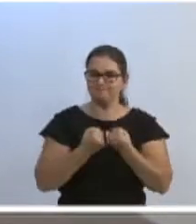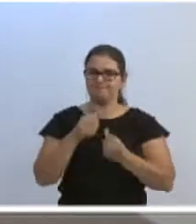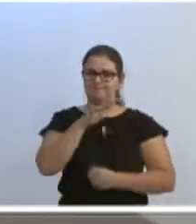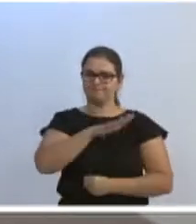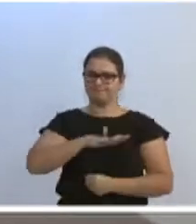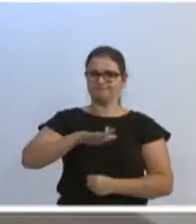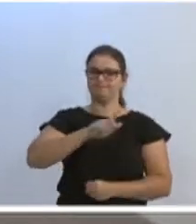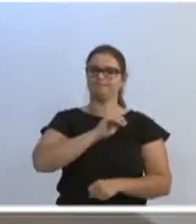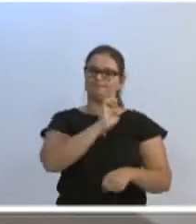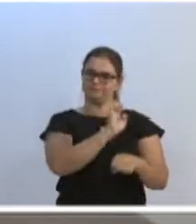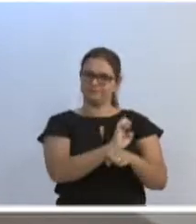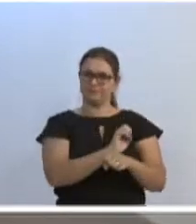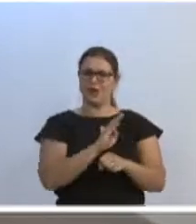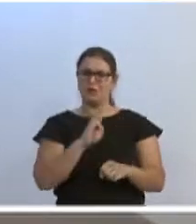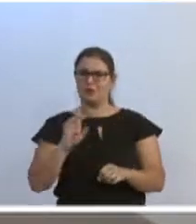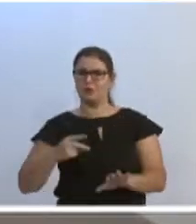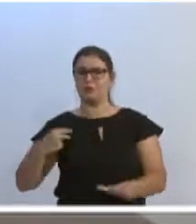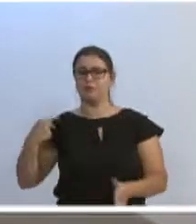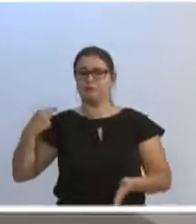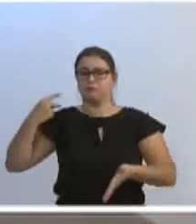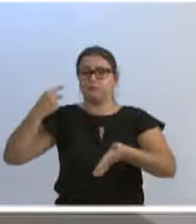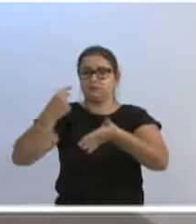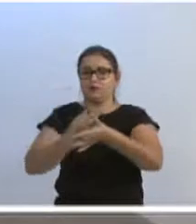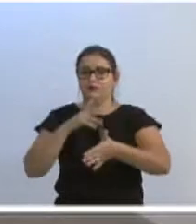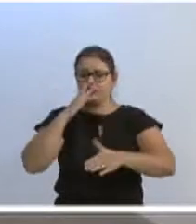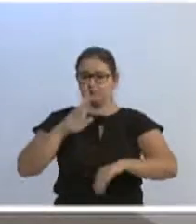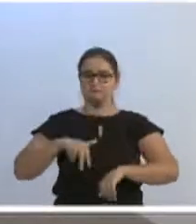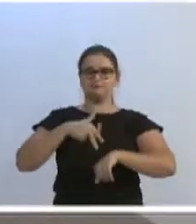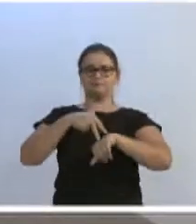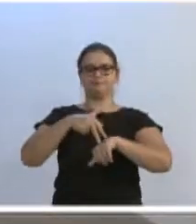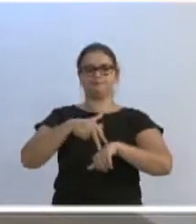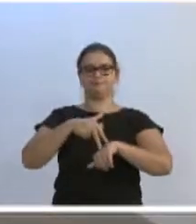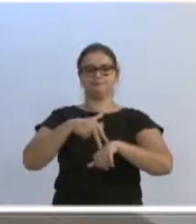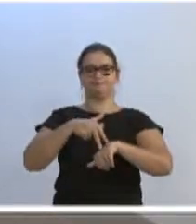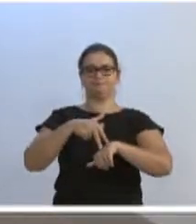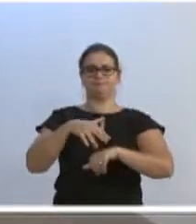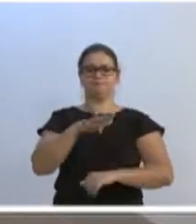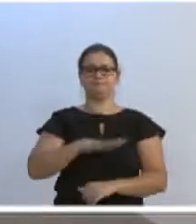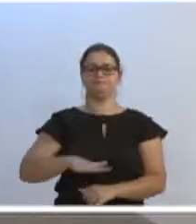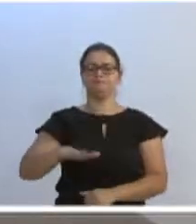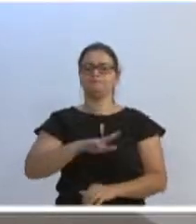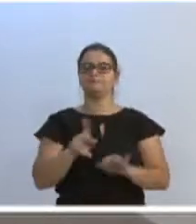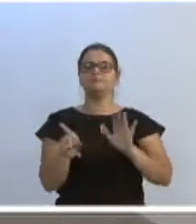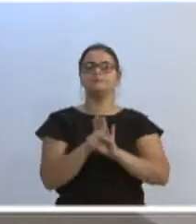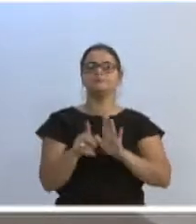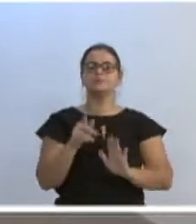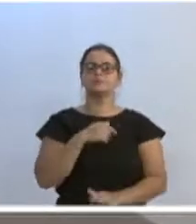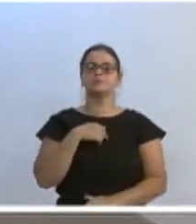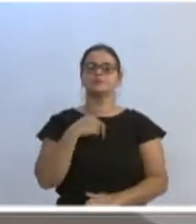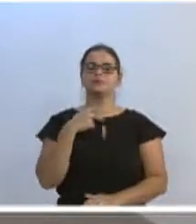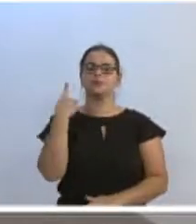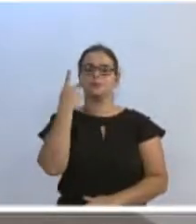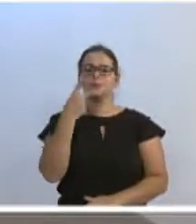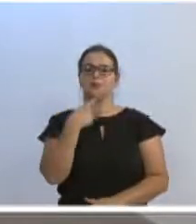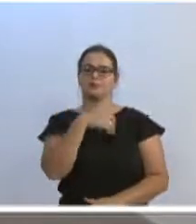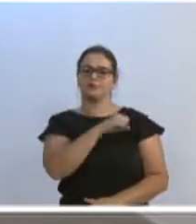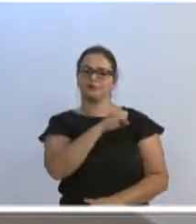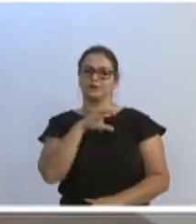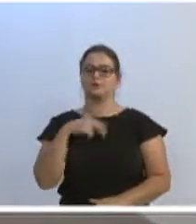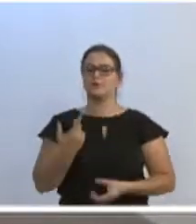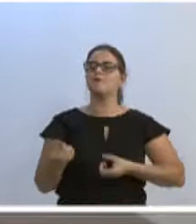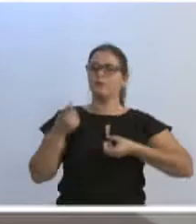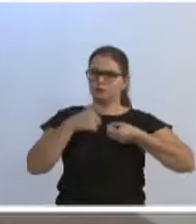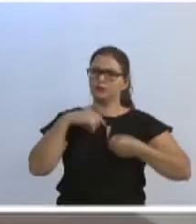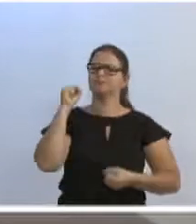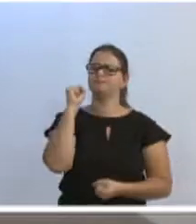que Blumenau não tem uma postura de protagonismo em relação à política catarinense, a gente precisa retomar.